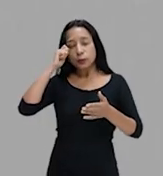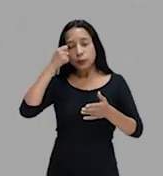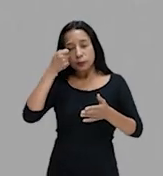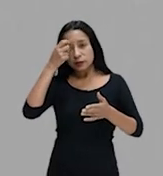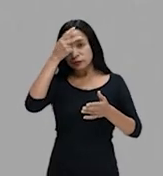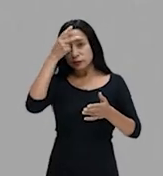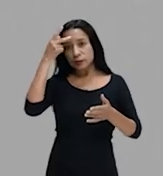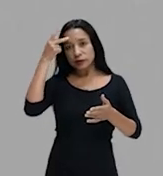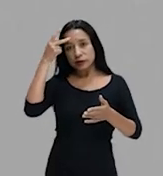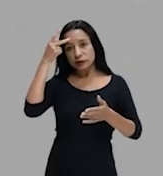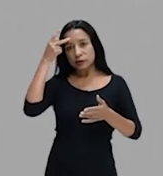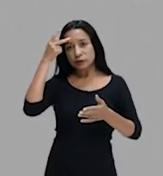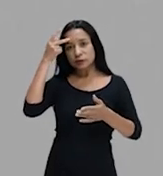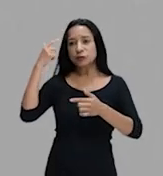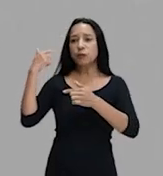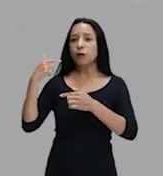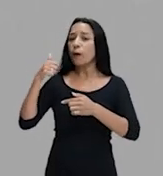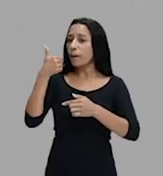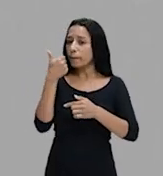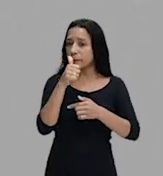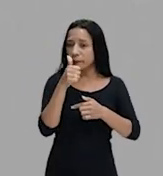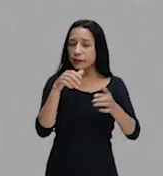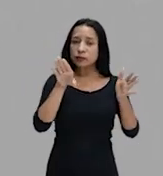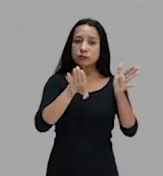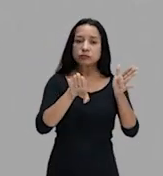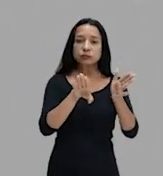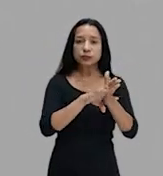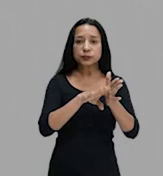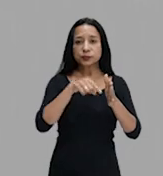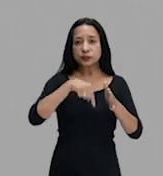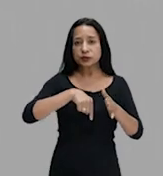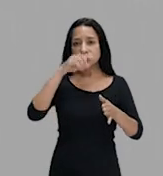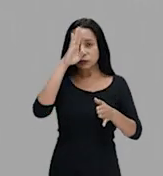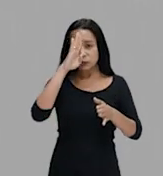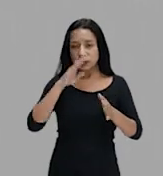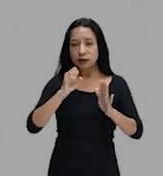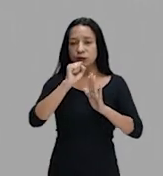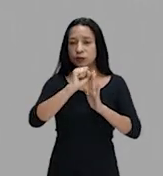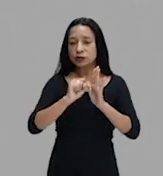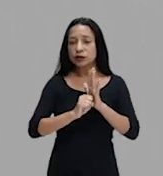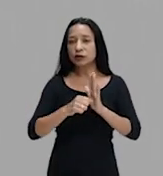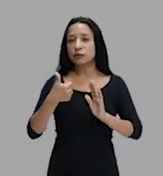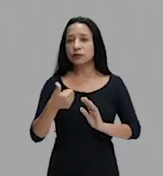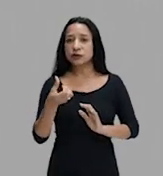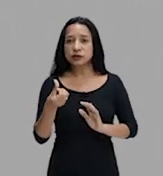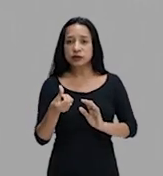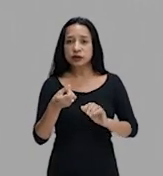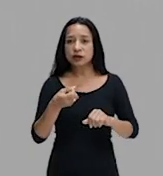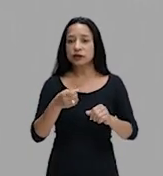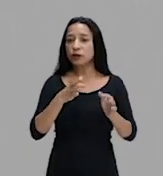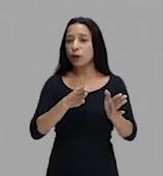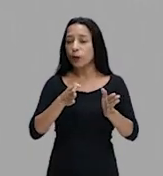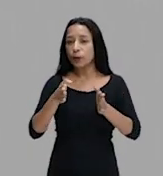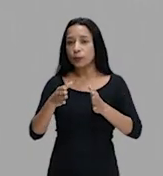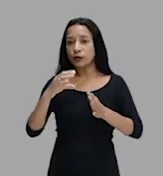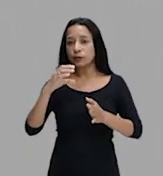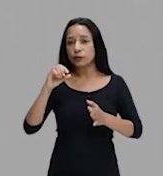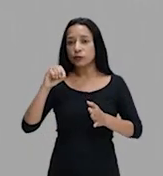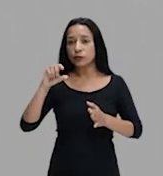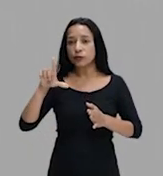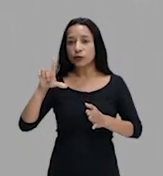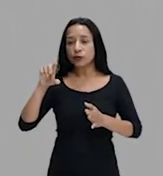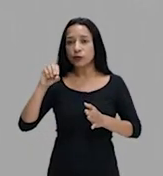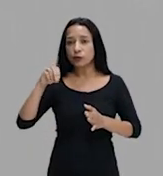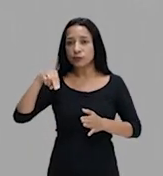desde os primeiros que chegaram aqui, no século XVI, no período colonial e até mesmo os seus